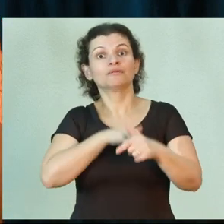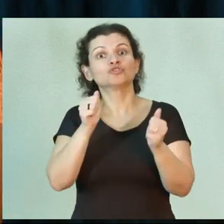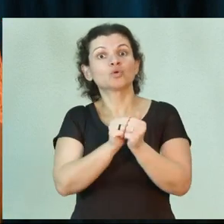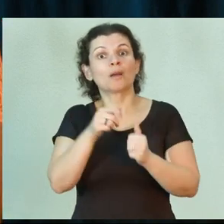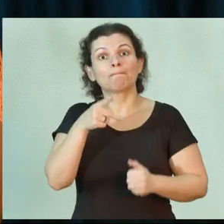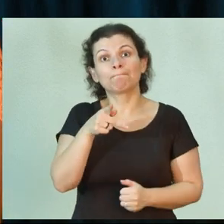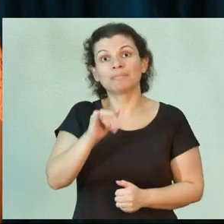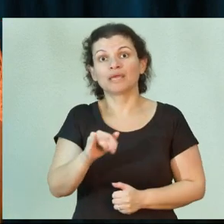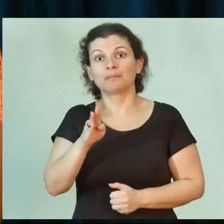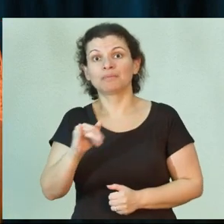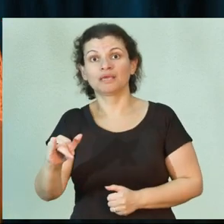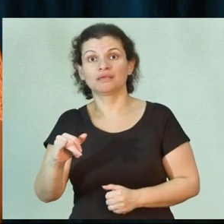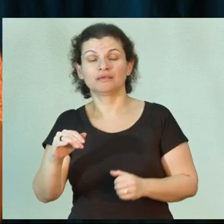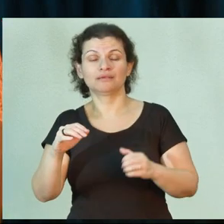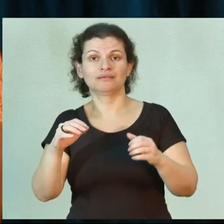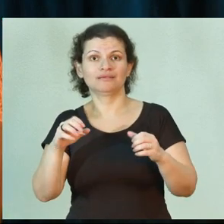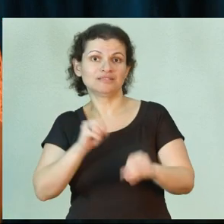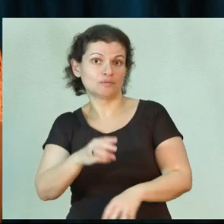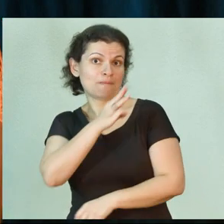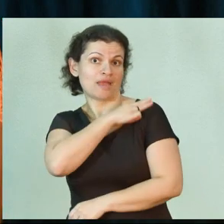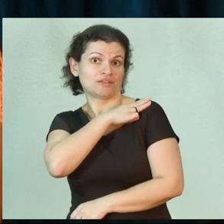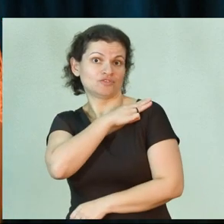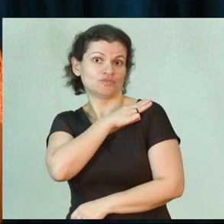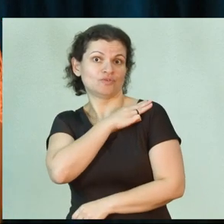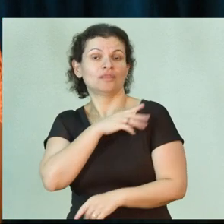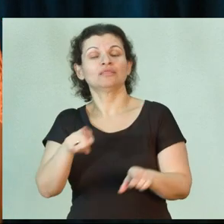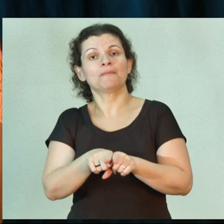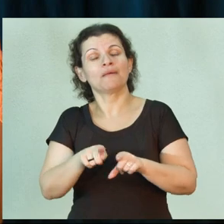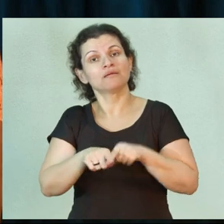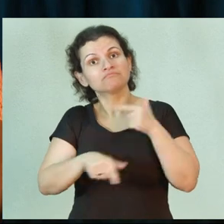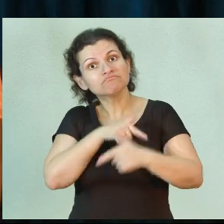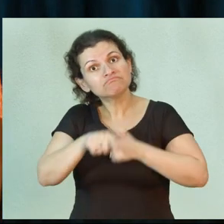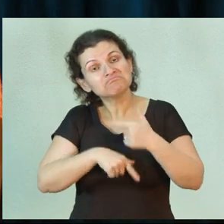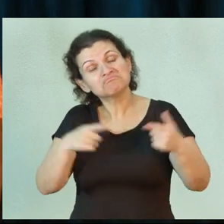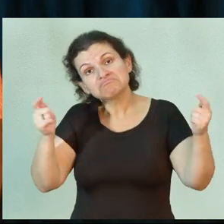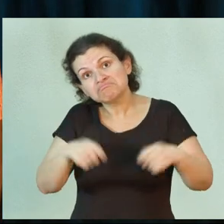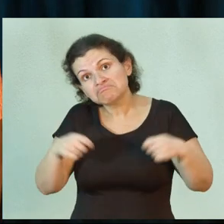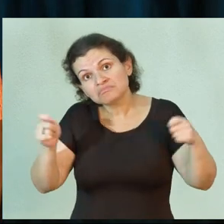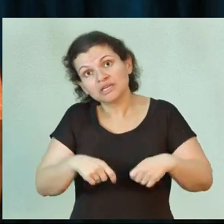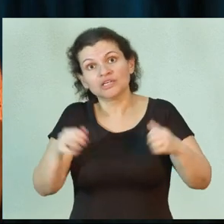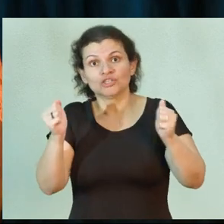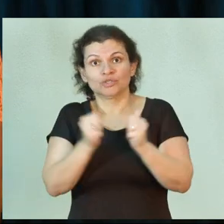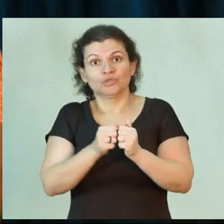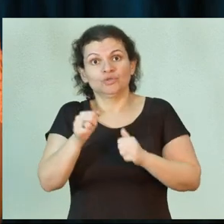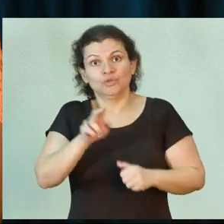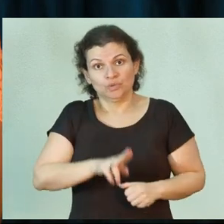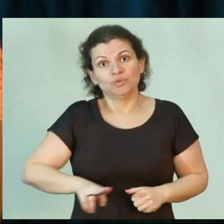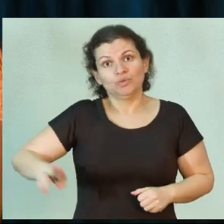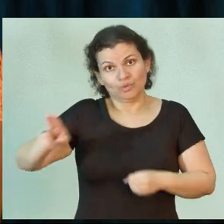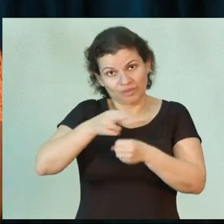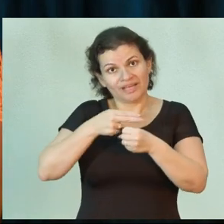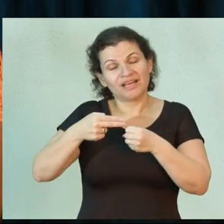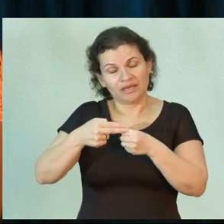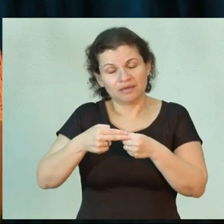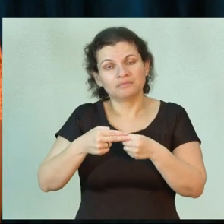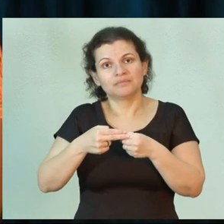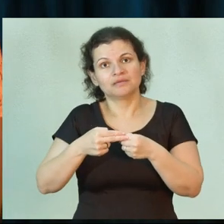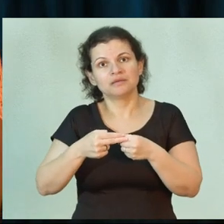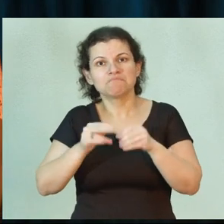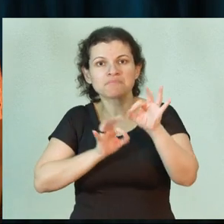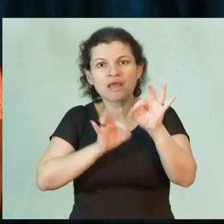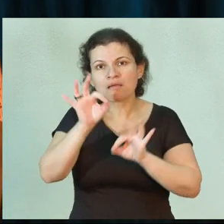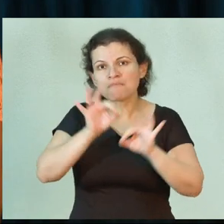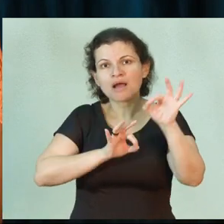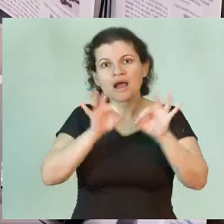da Unicamp, trabalhamos também com a possibilidade, junto com a universidade, de